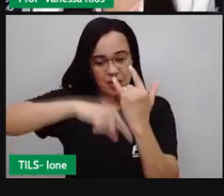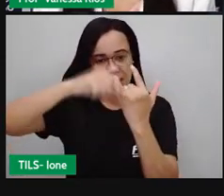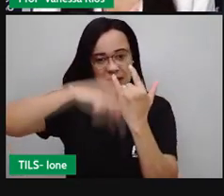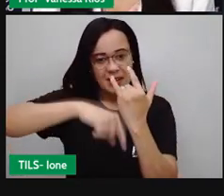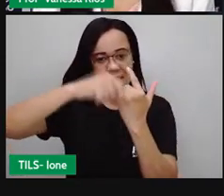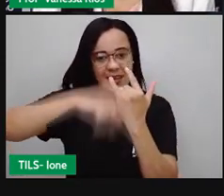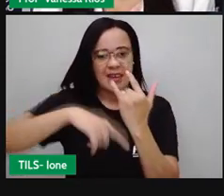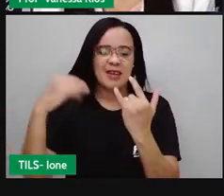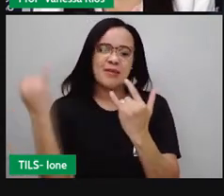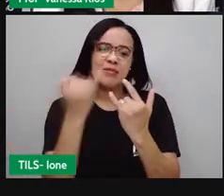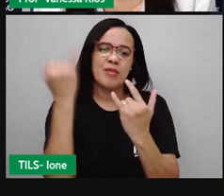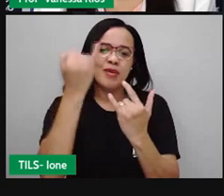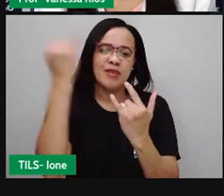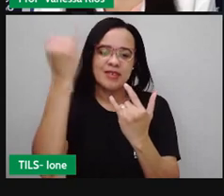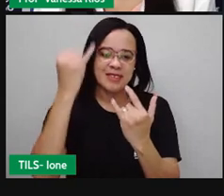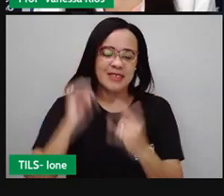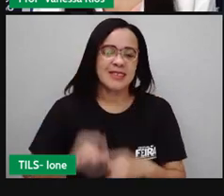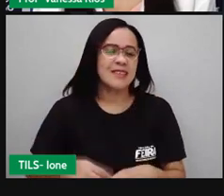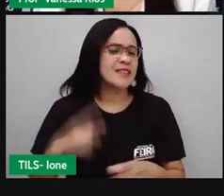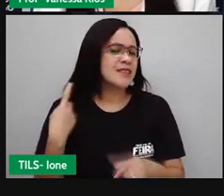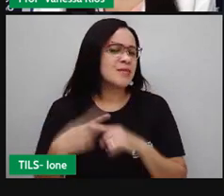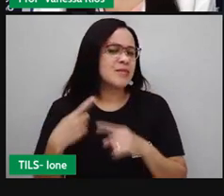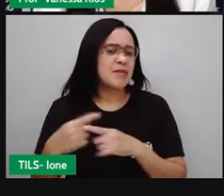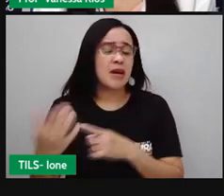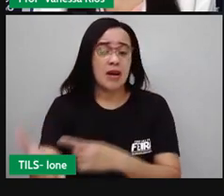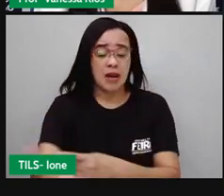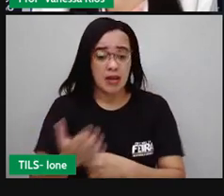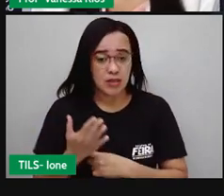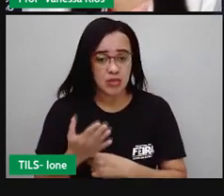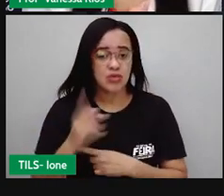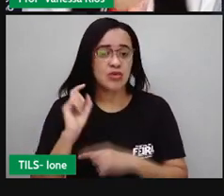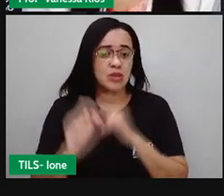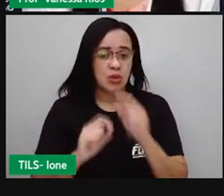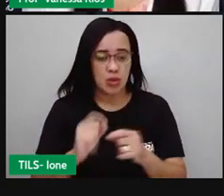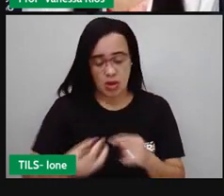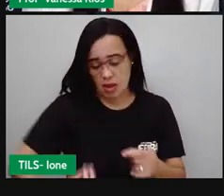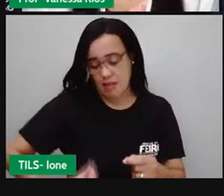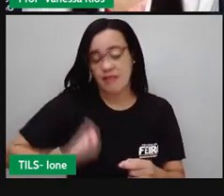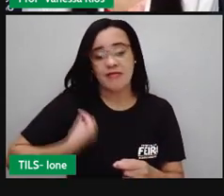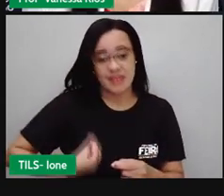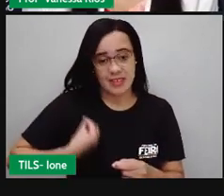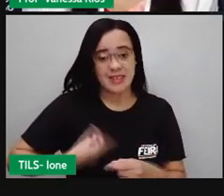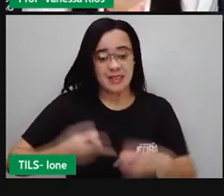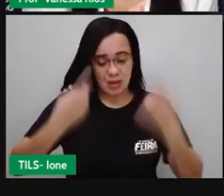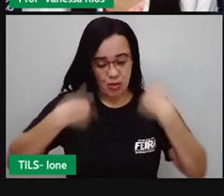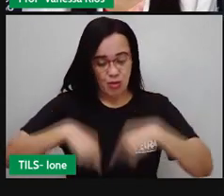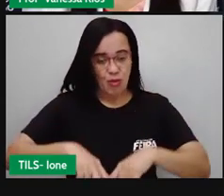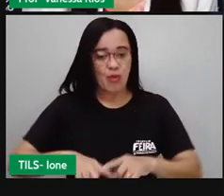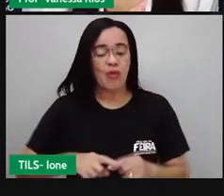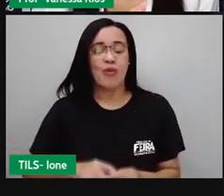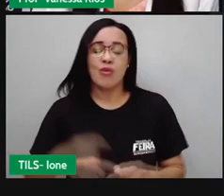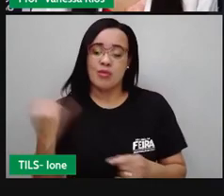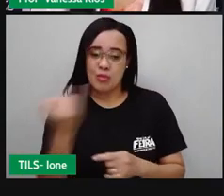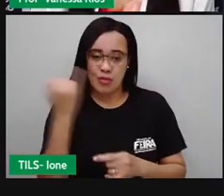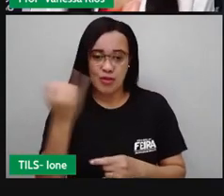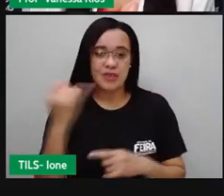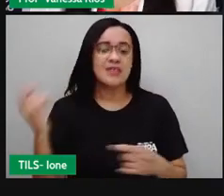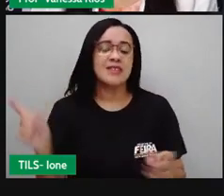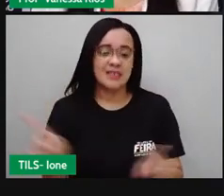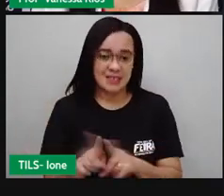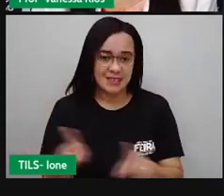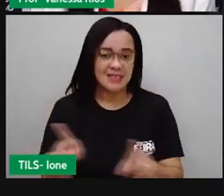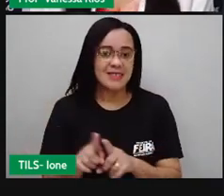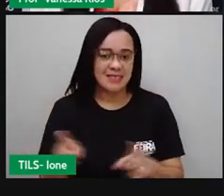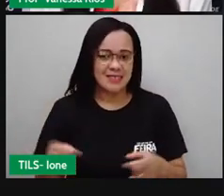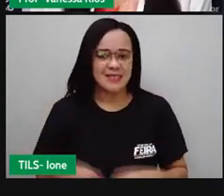para o funcionamento do nosso corpo, que é o sistema urinário. Vamos lá conhecer? Para começar, para